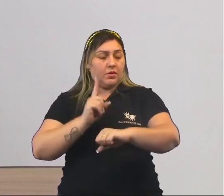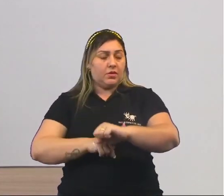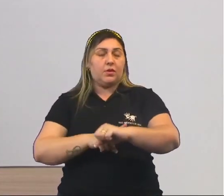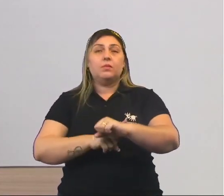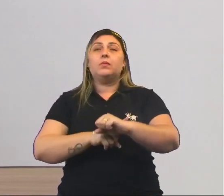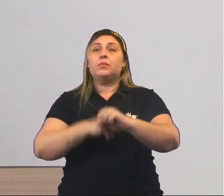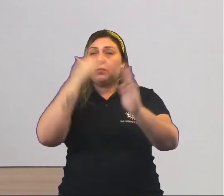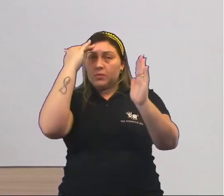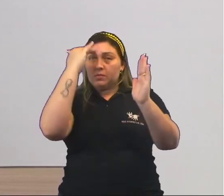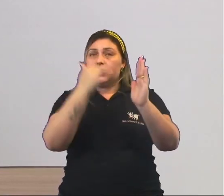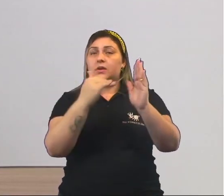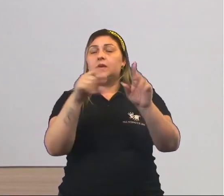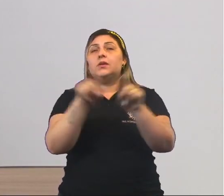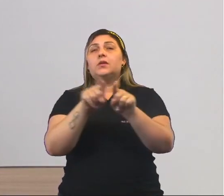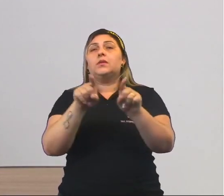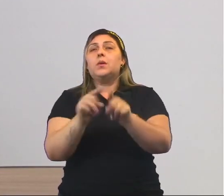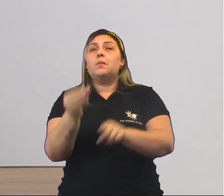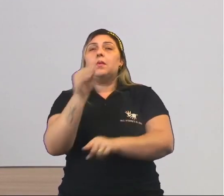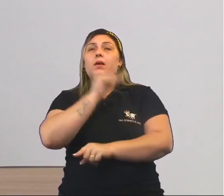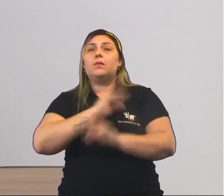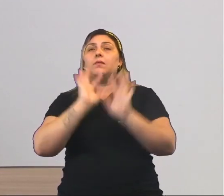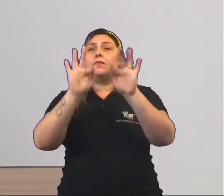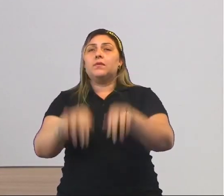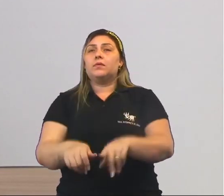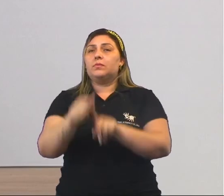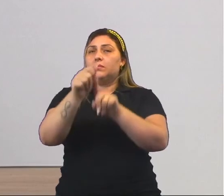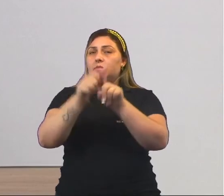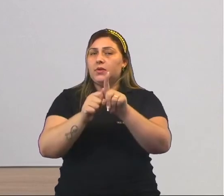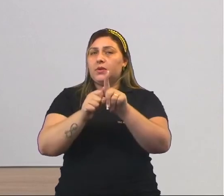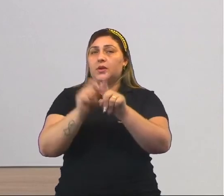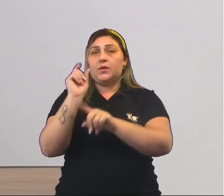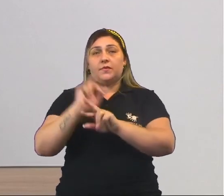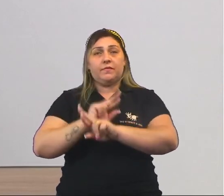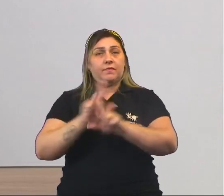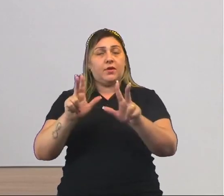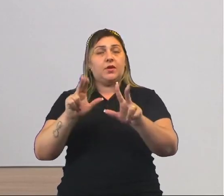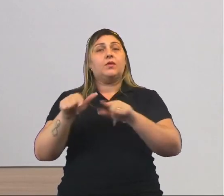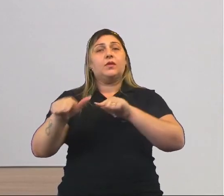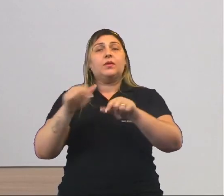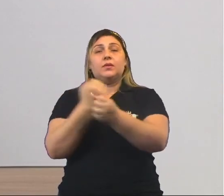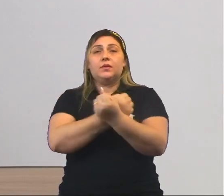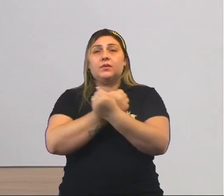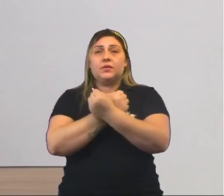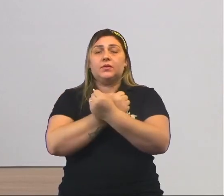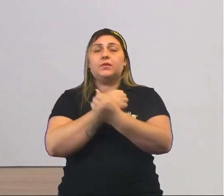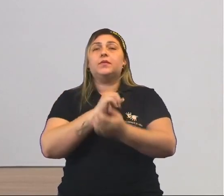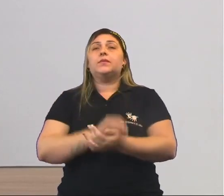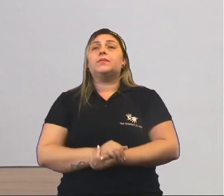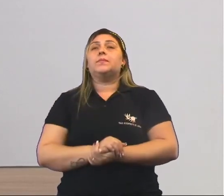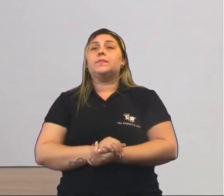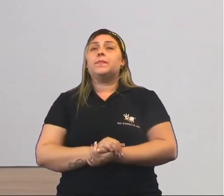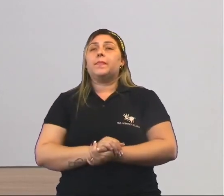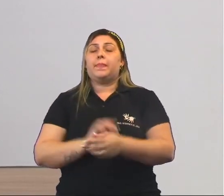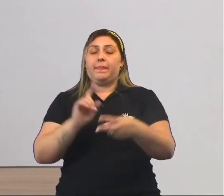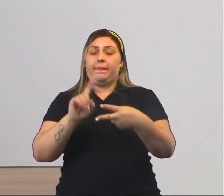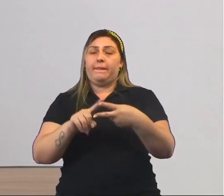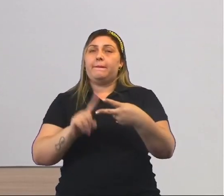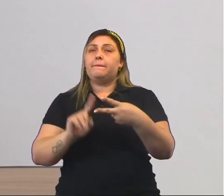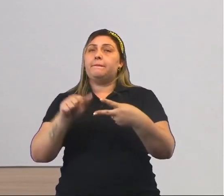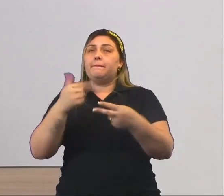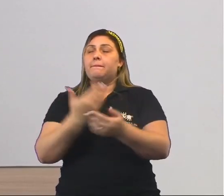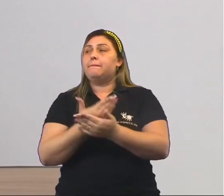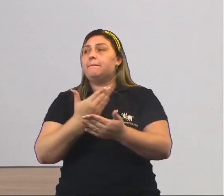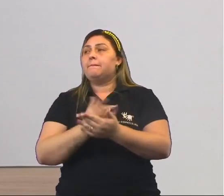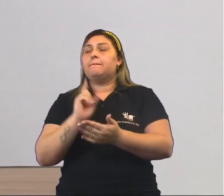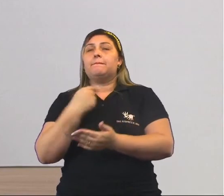me seguir. E até o pagamento no final do mês. Muito diferente do trabalho escravo. Então, usando esses dois aspectos, na próxima